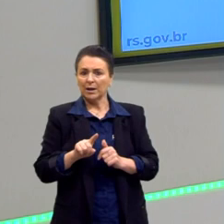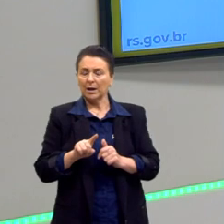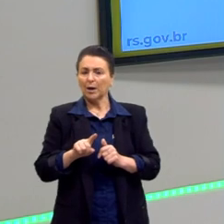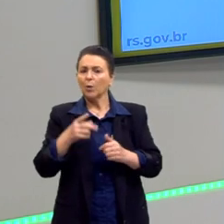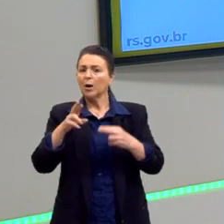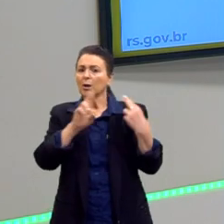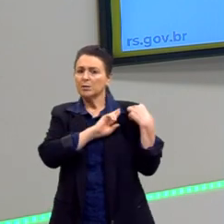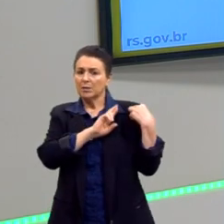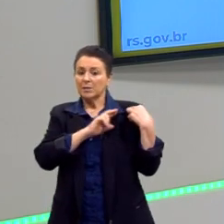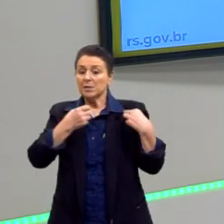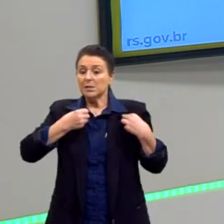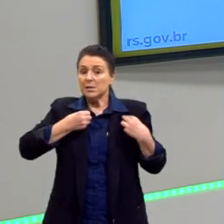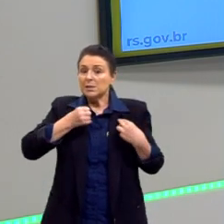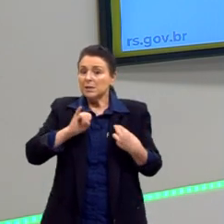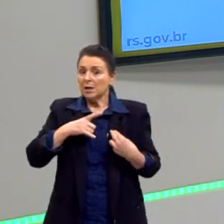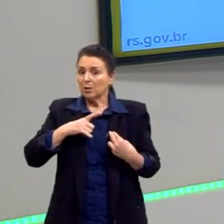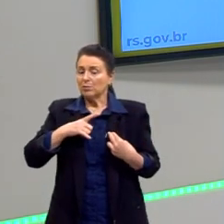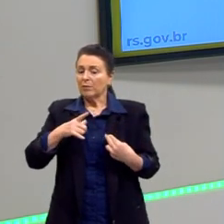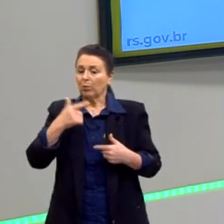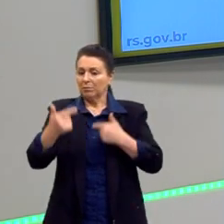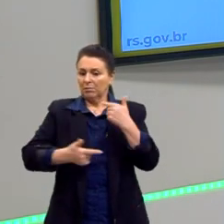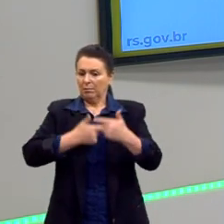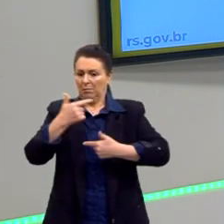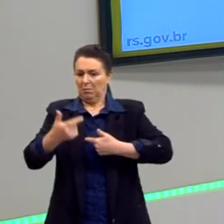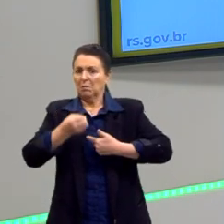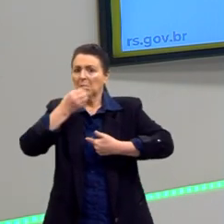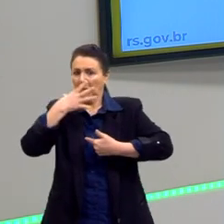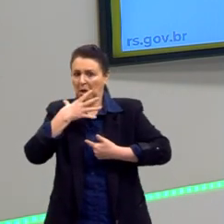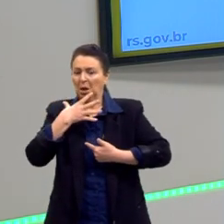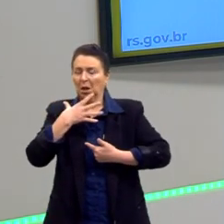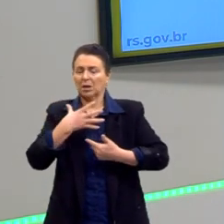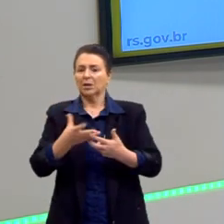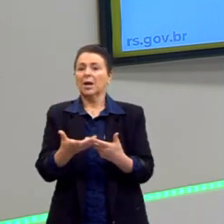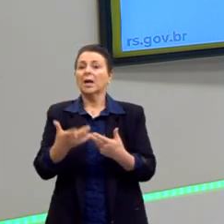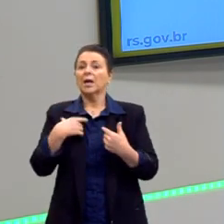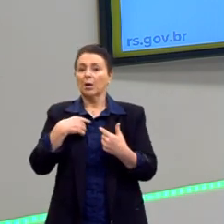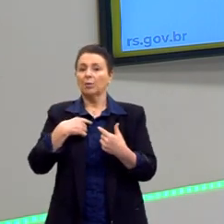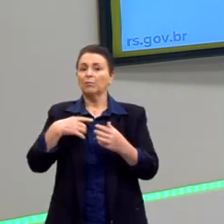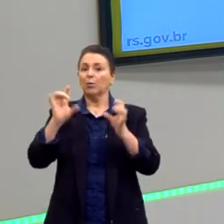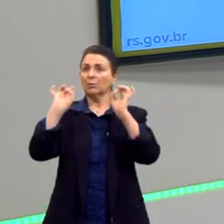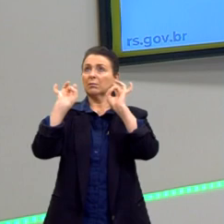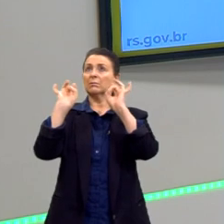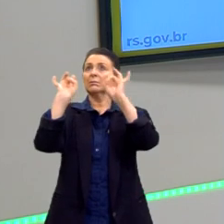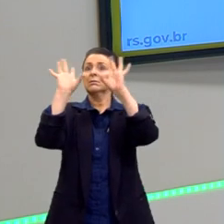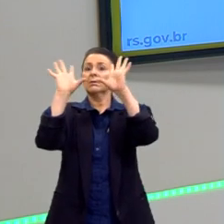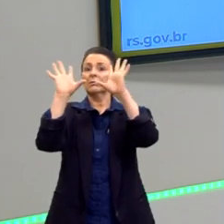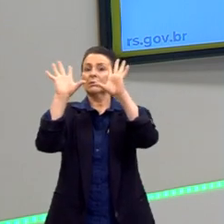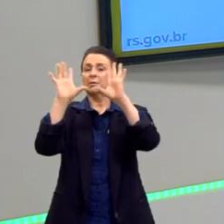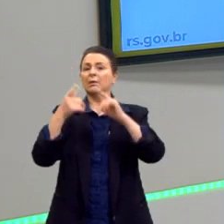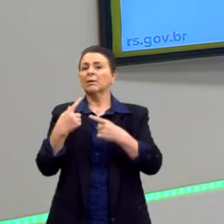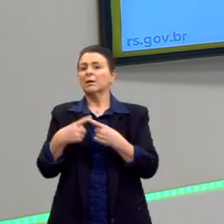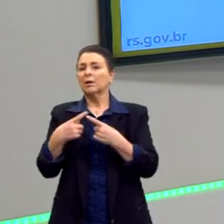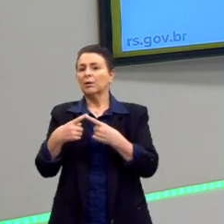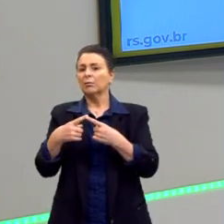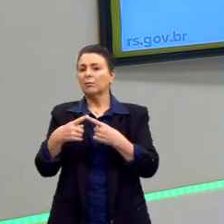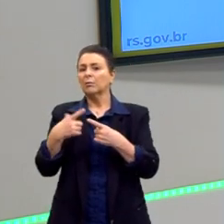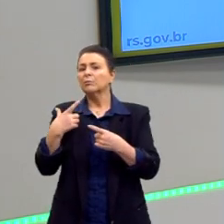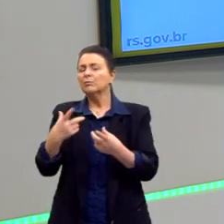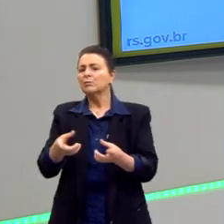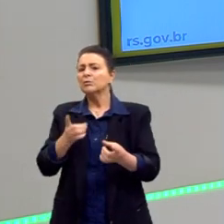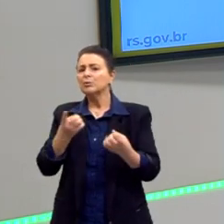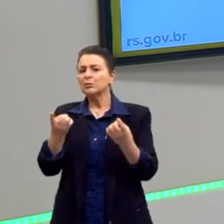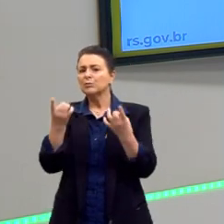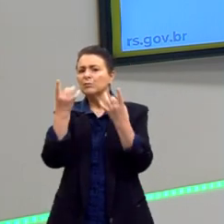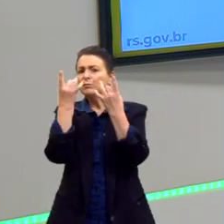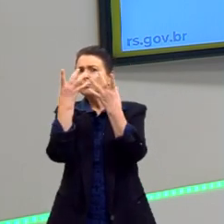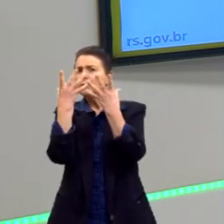sucesso no trabalho, eu irei para o céu. Seria uma pessoa predestinada à salvação. Então, é pelo trabalho que eu vou descobrir da